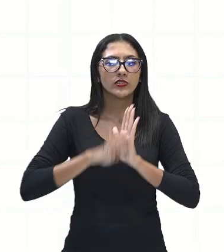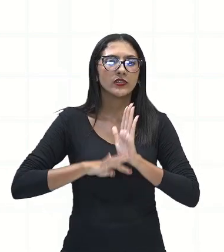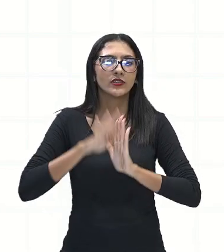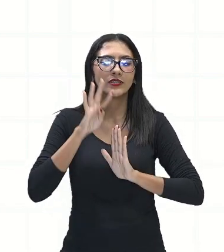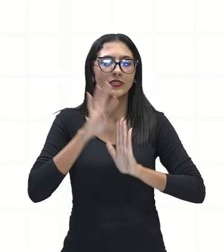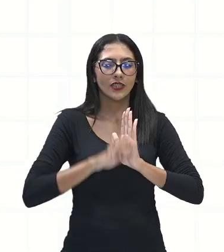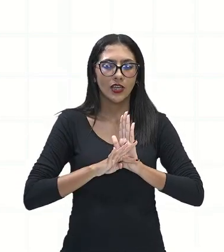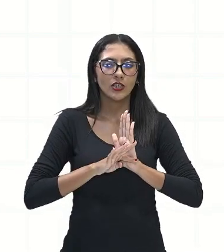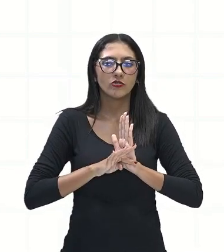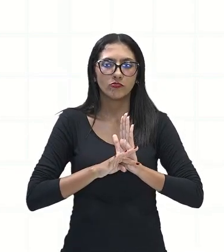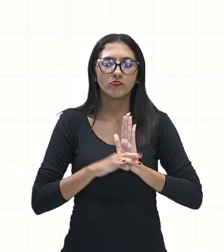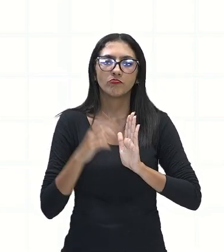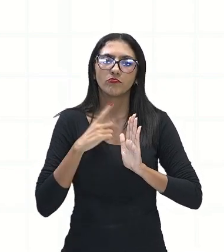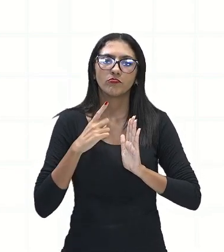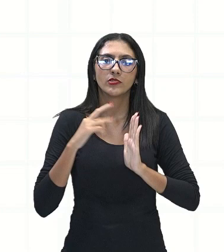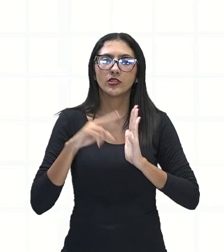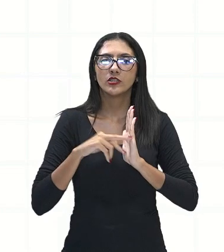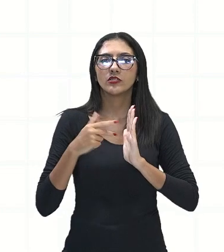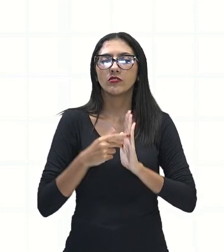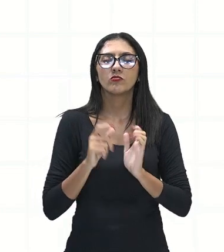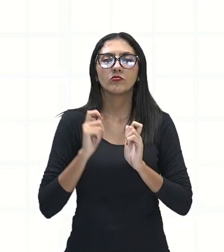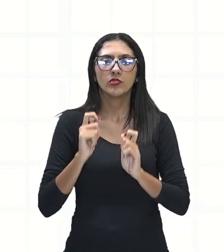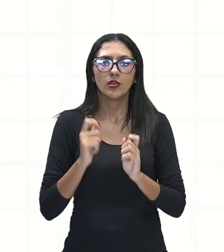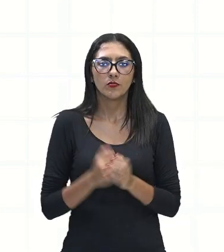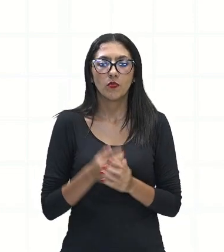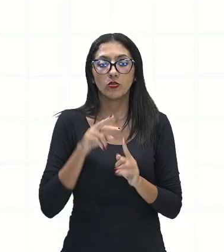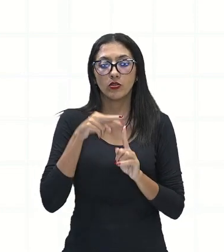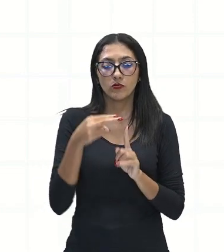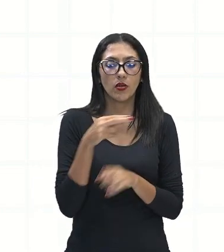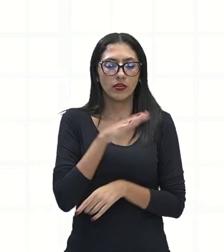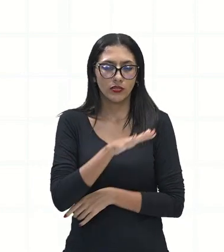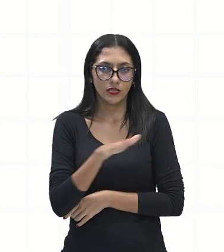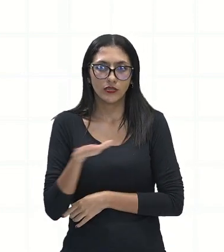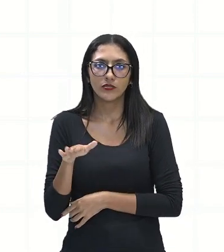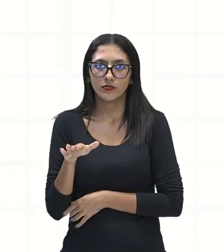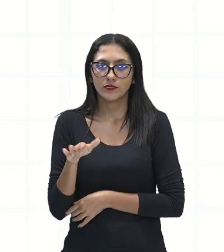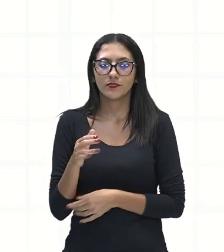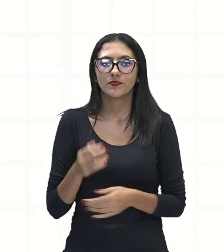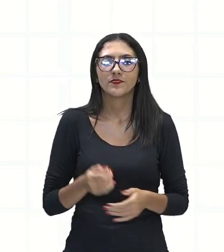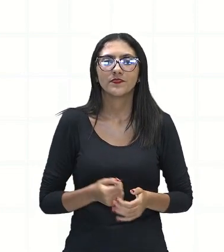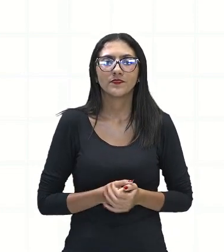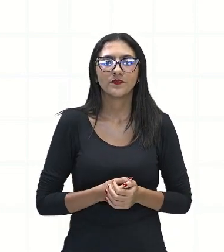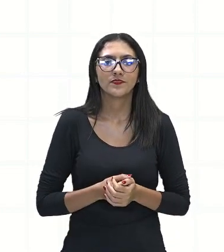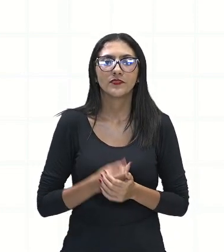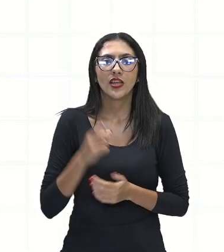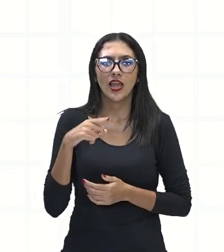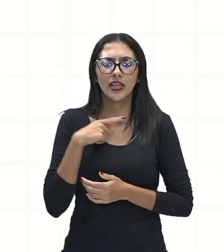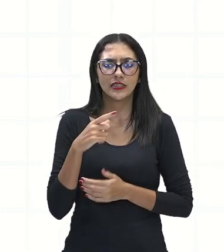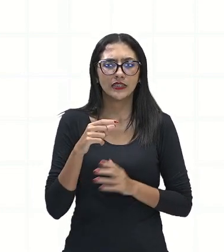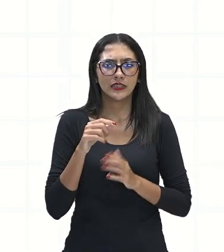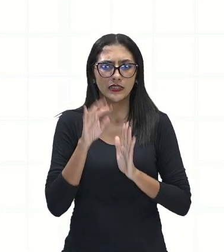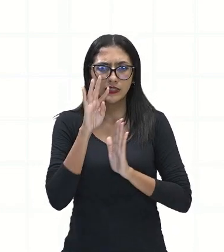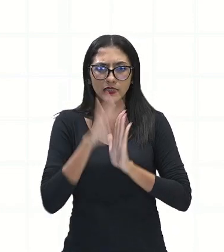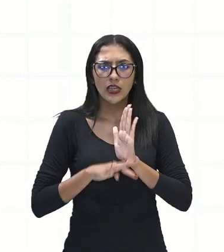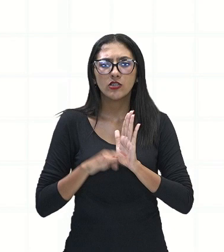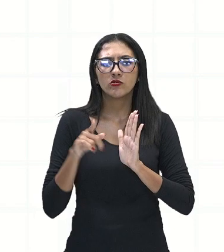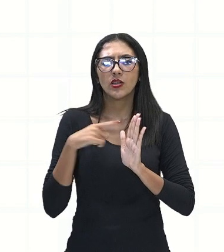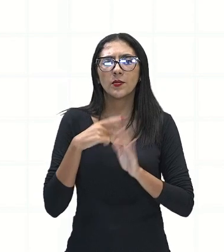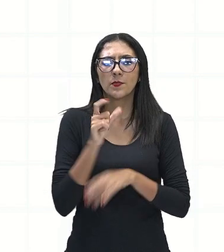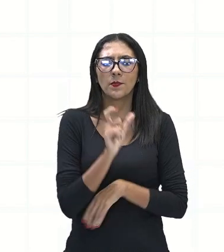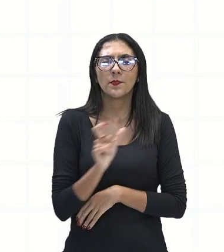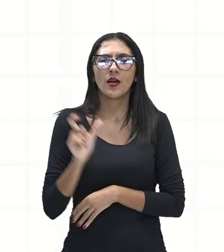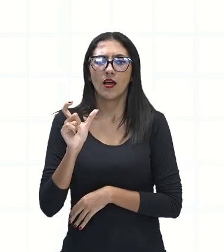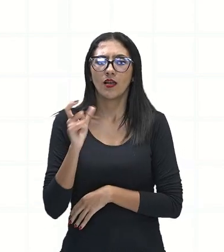de um texto que fala sobre sinceridade da criança. No contexto desse texto, nós temos uma frase, uma palavra, uma